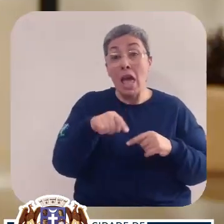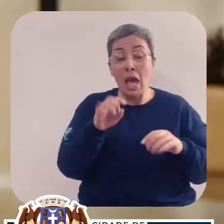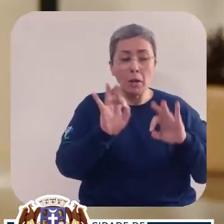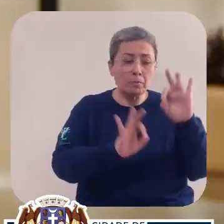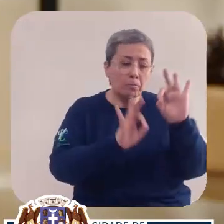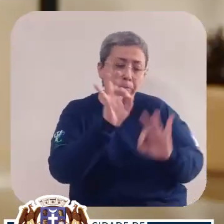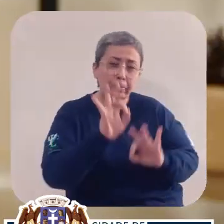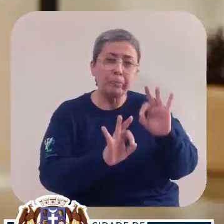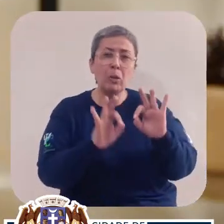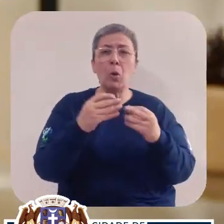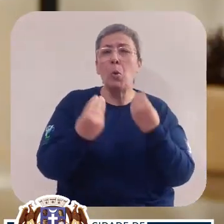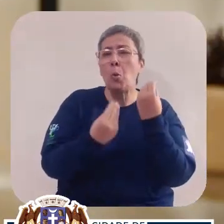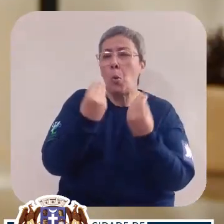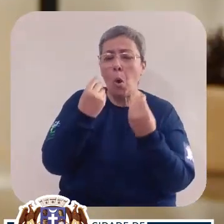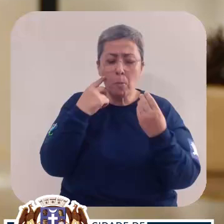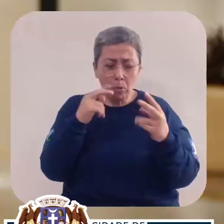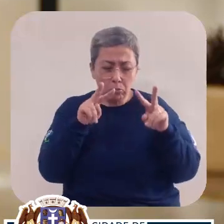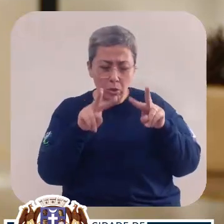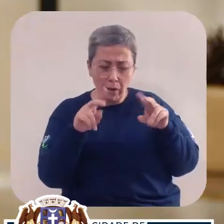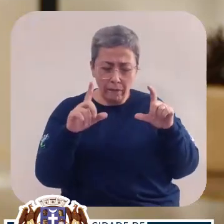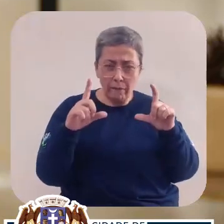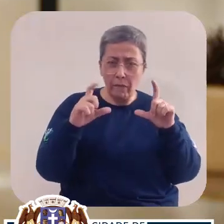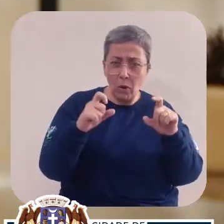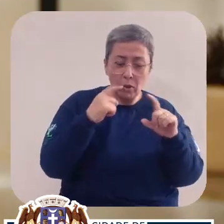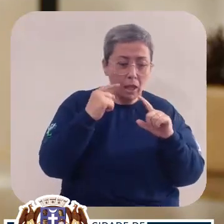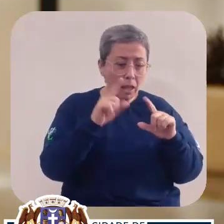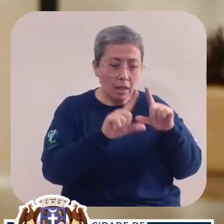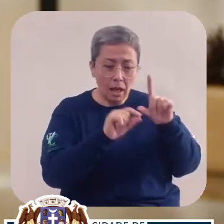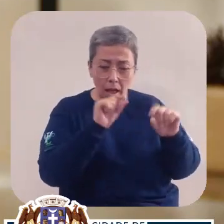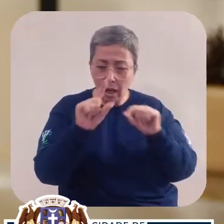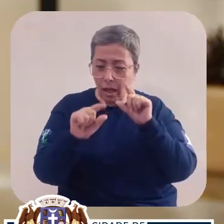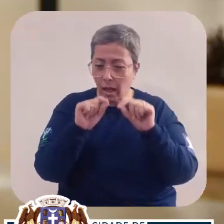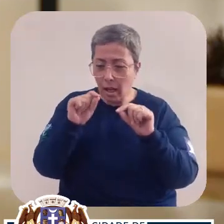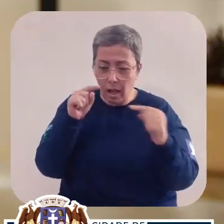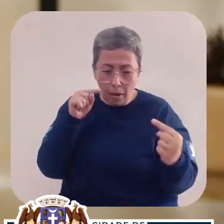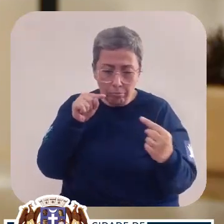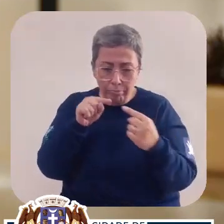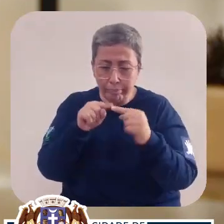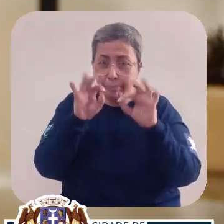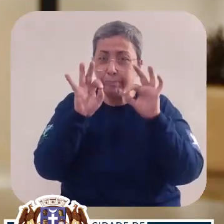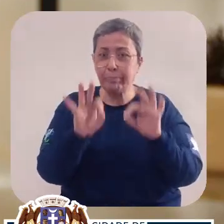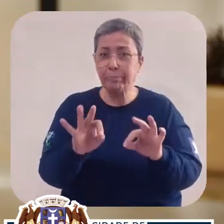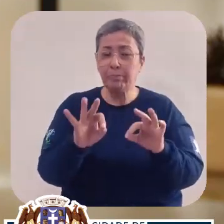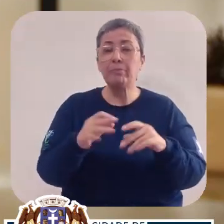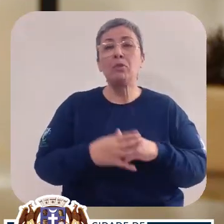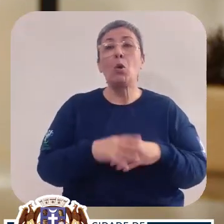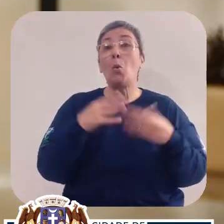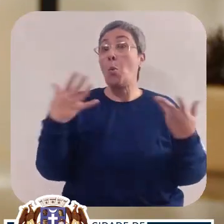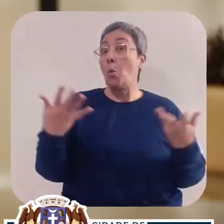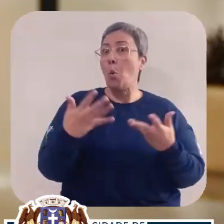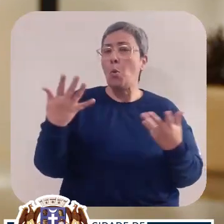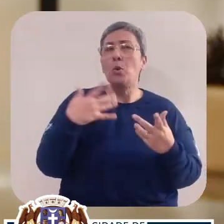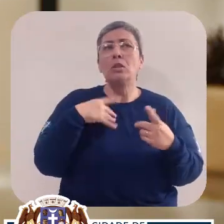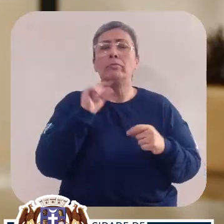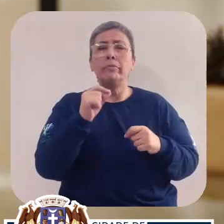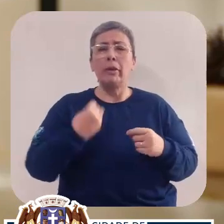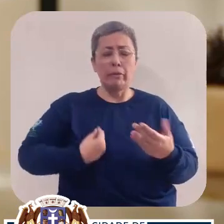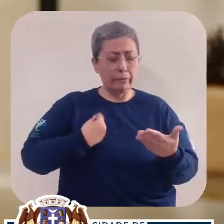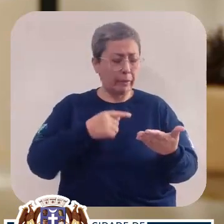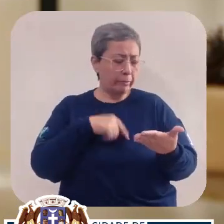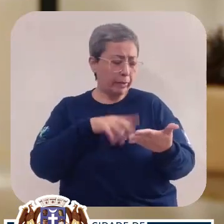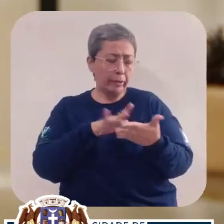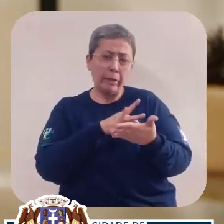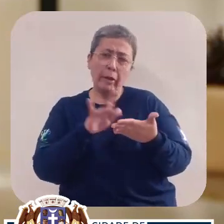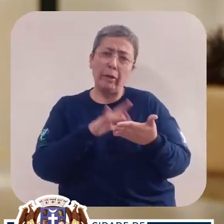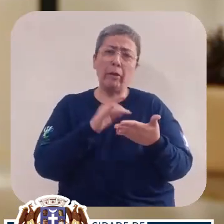É o processo de olhar para as fotos e selecionar com uma intenção definida. Hoje, a gente